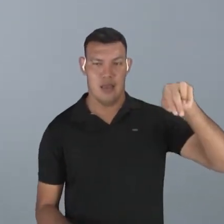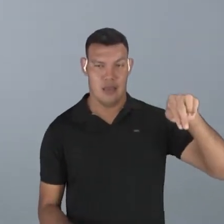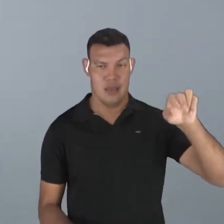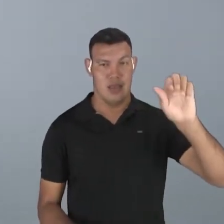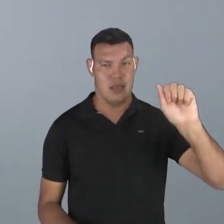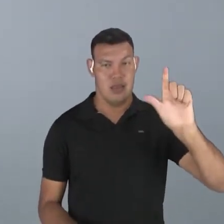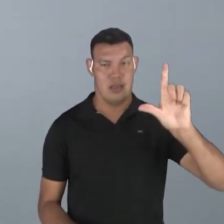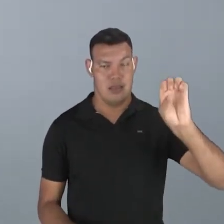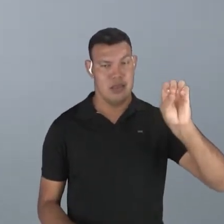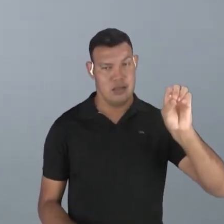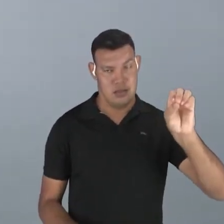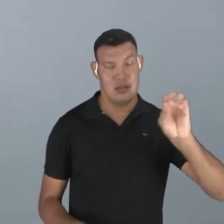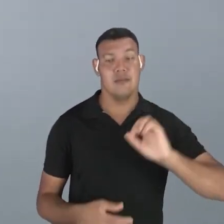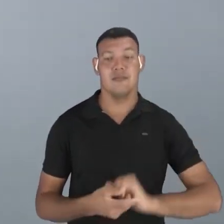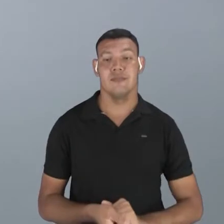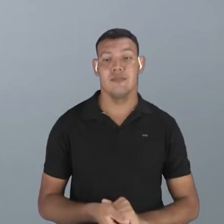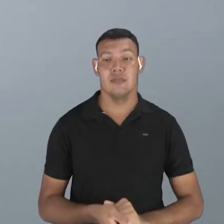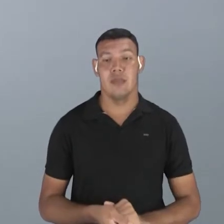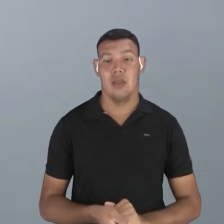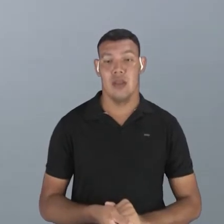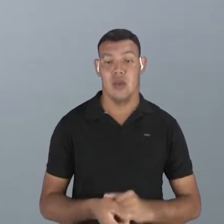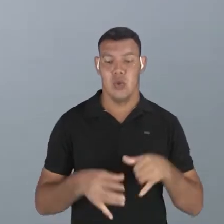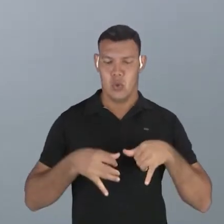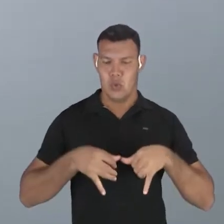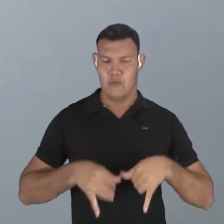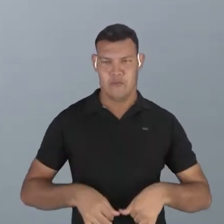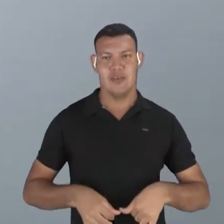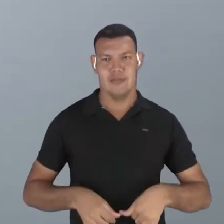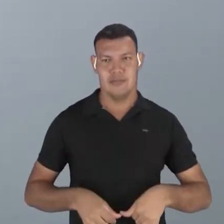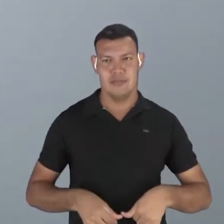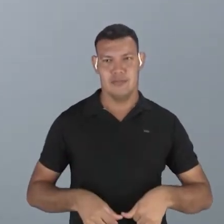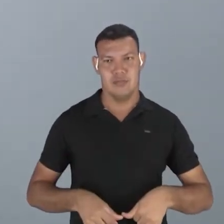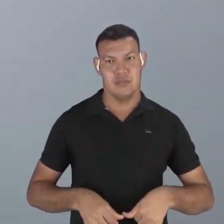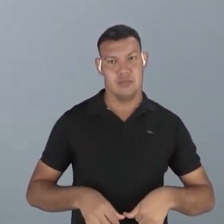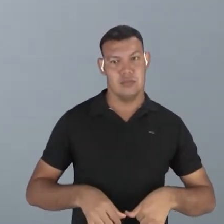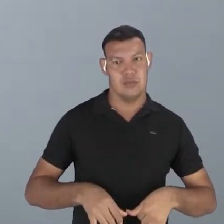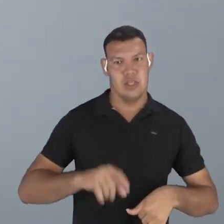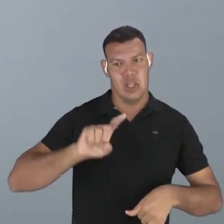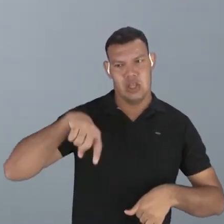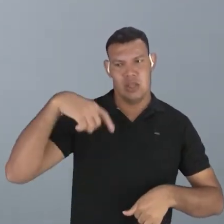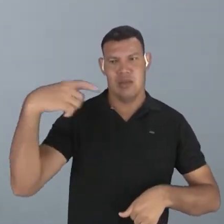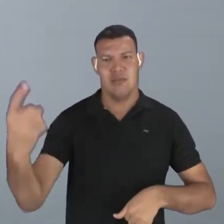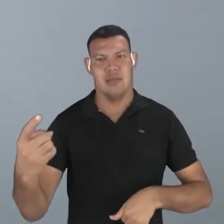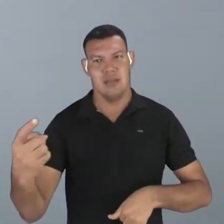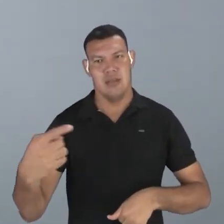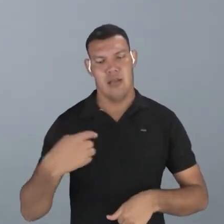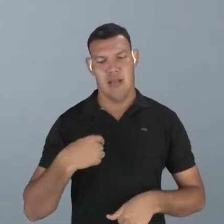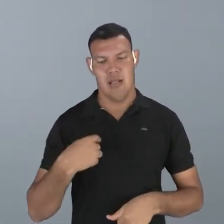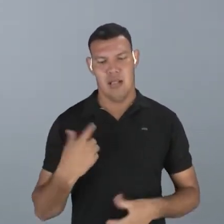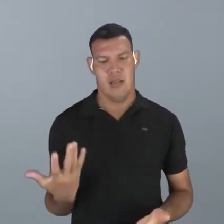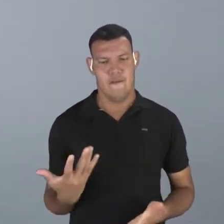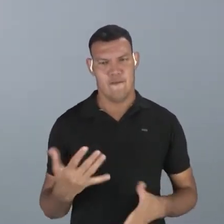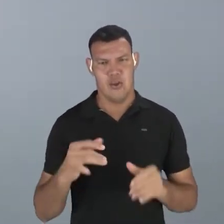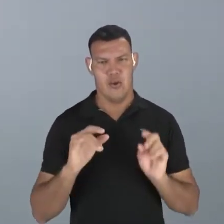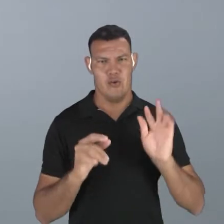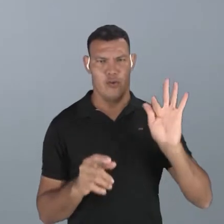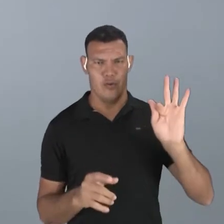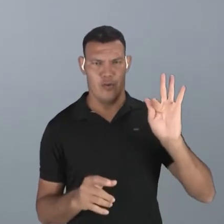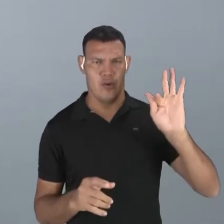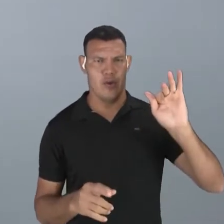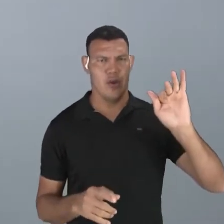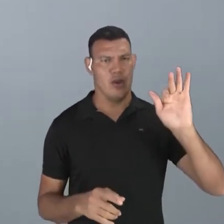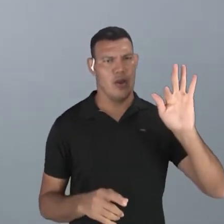é o eu poético, eu fico, ora ele é outra, uma terceira pessoa, eu fica, como se fosse ela,